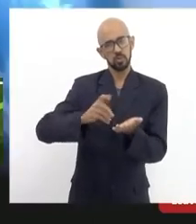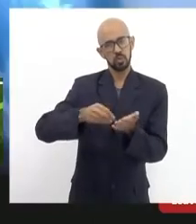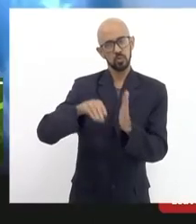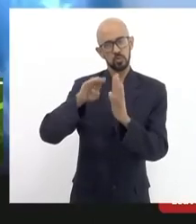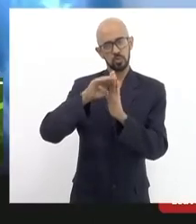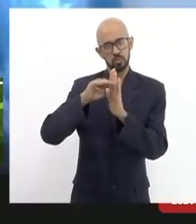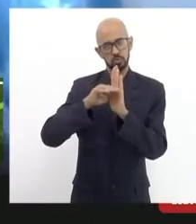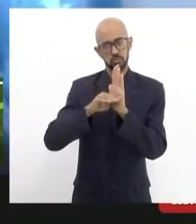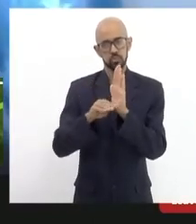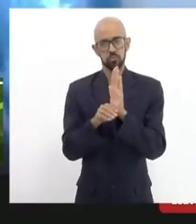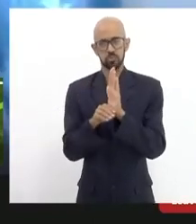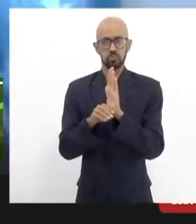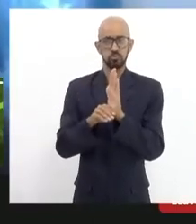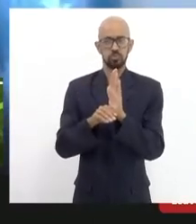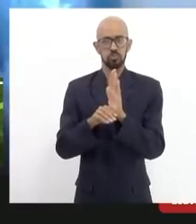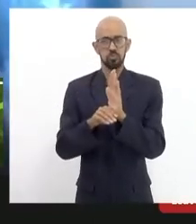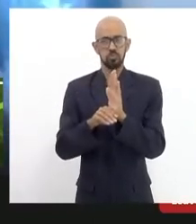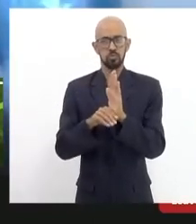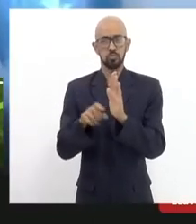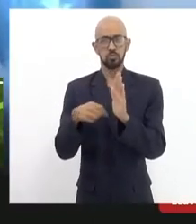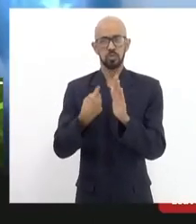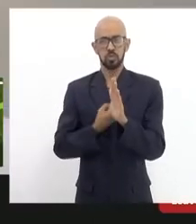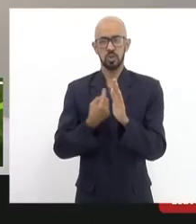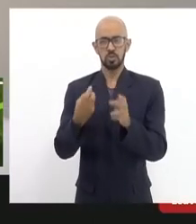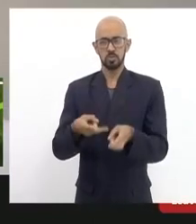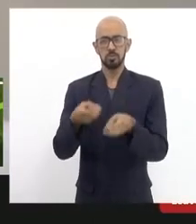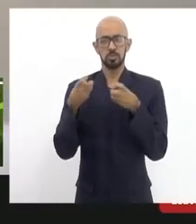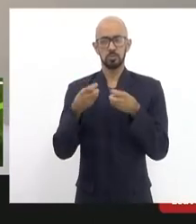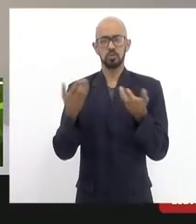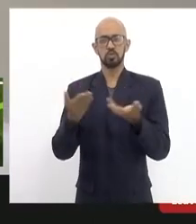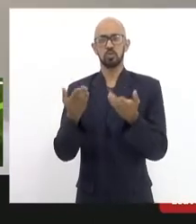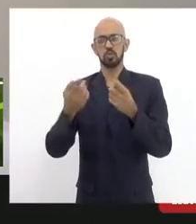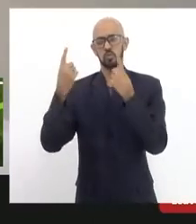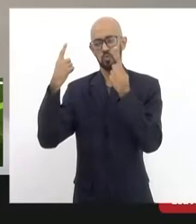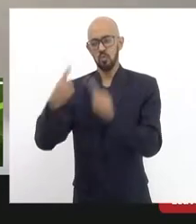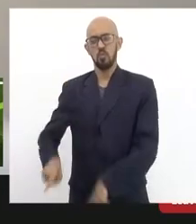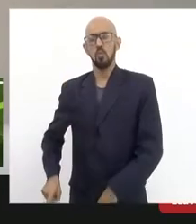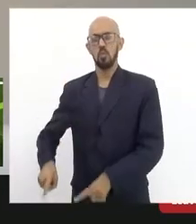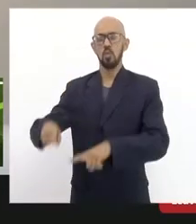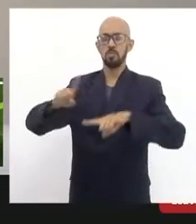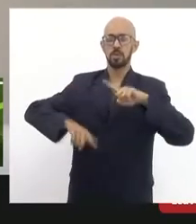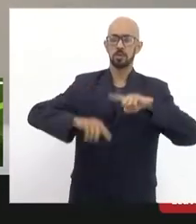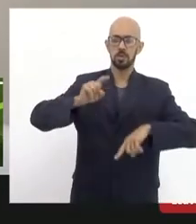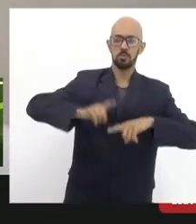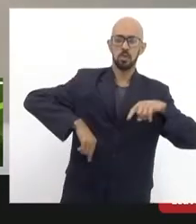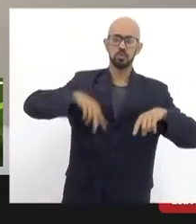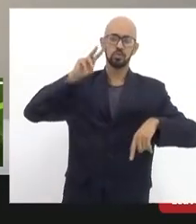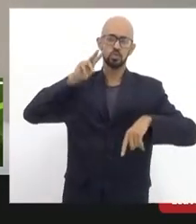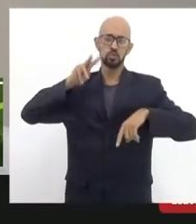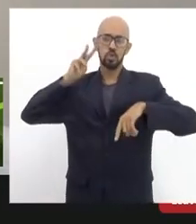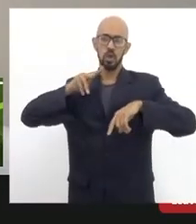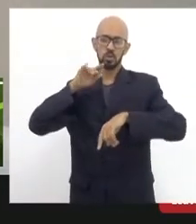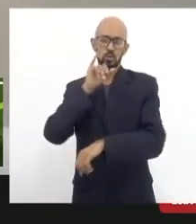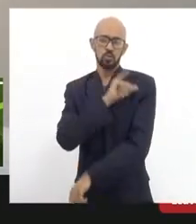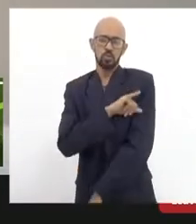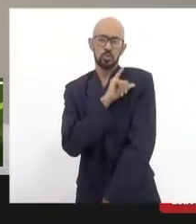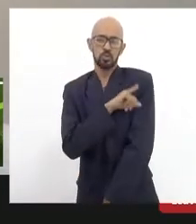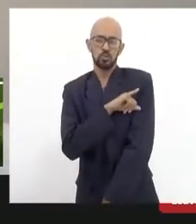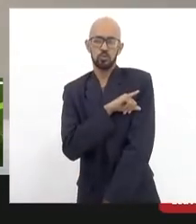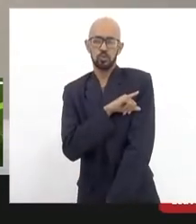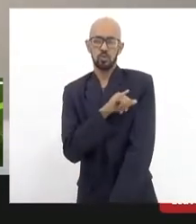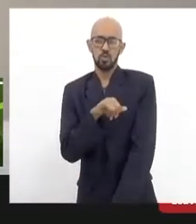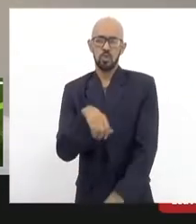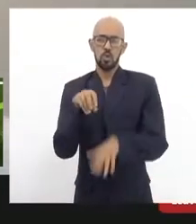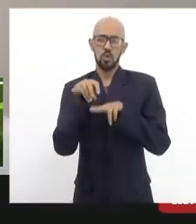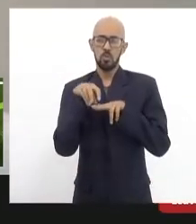perfeito porque o que a gente está vendo hoje é um ataque ao patrimônio histórico e cultural do Rio de Janeiro o bom de Santa Tereza é isso é um bem